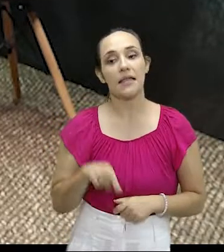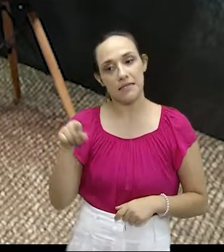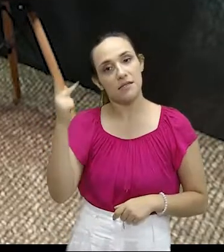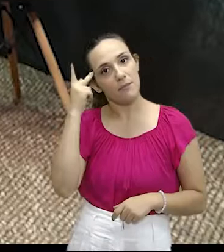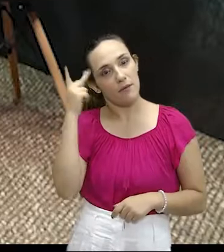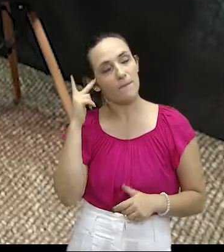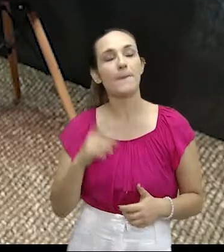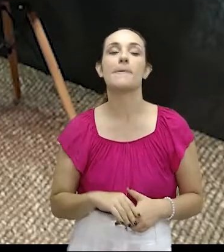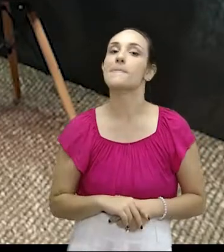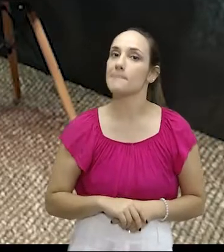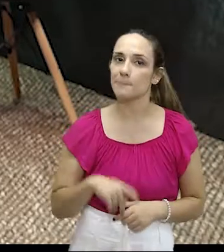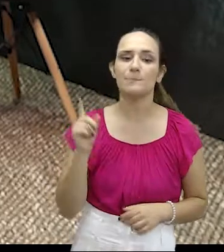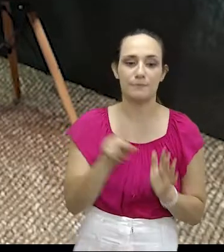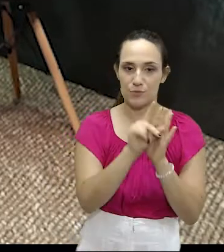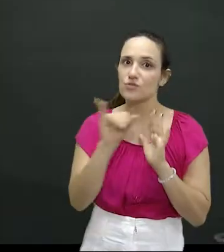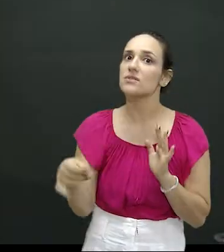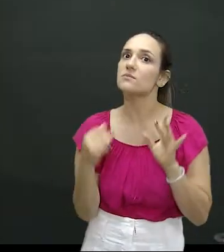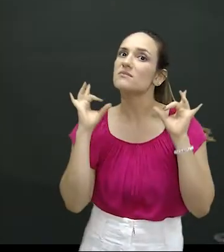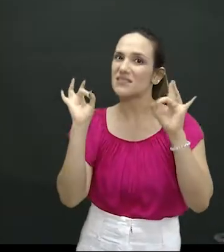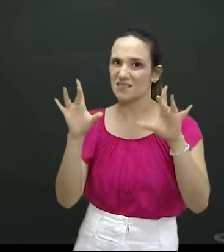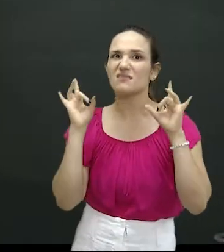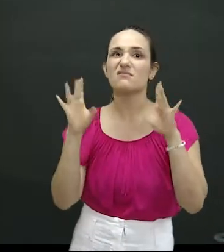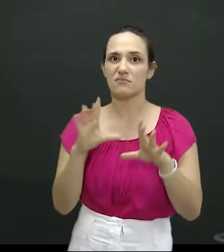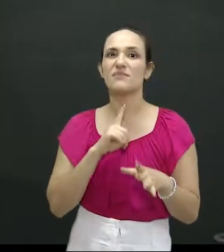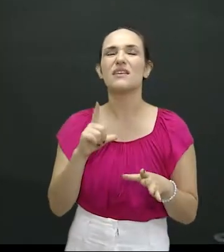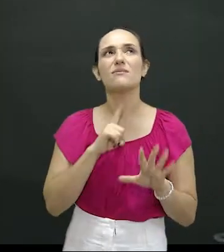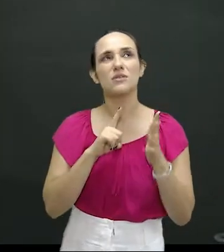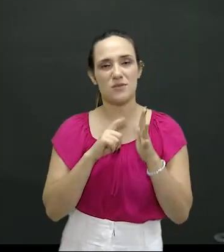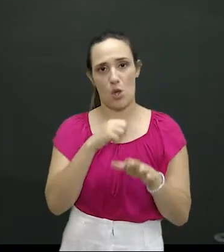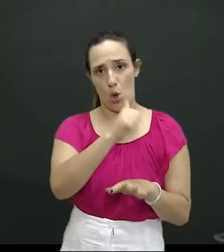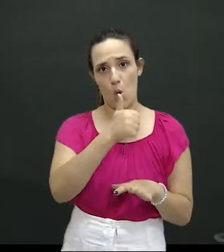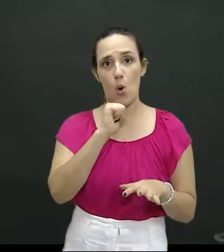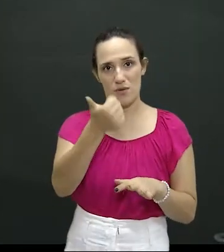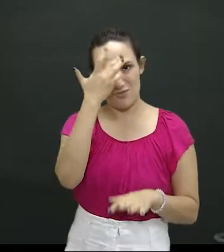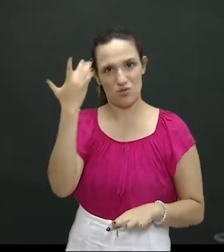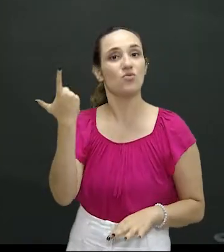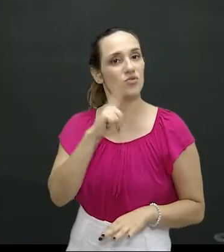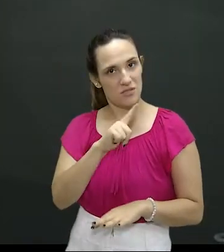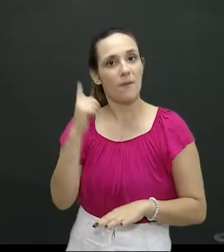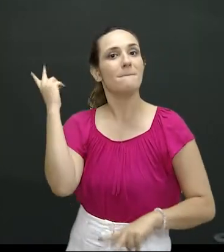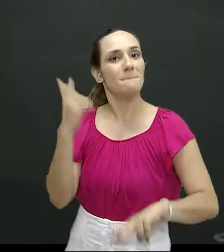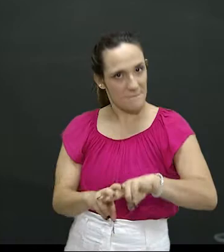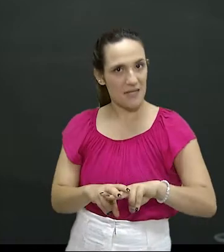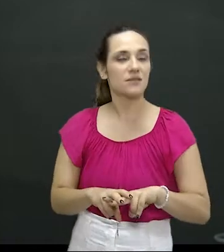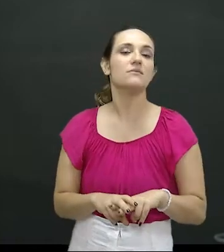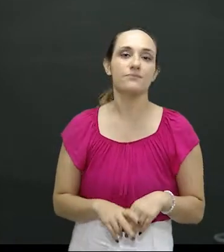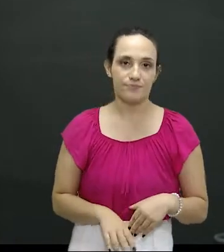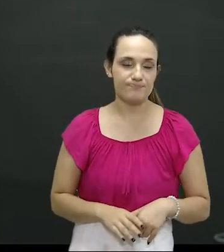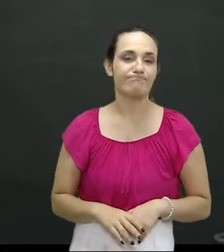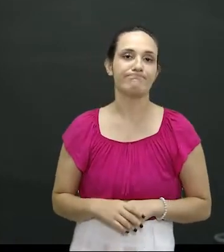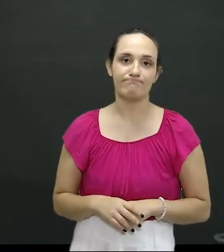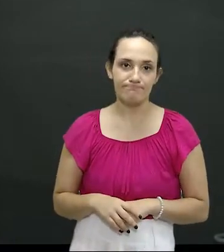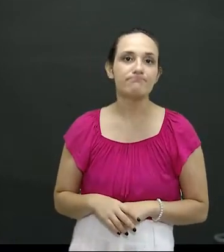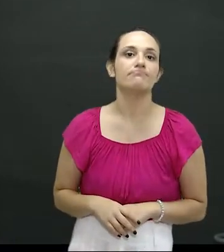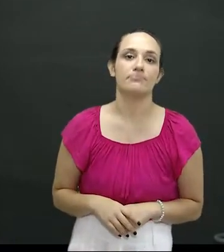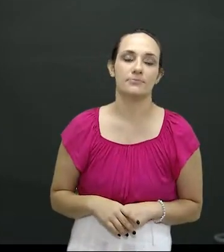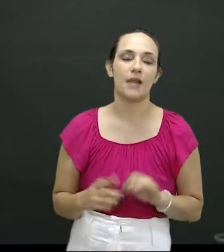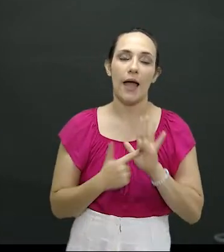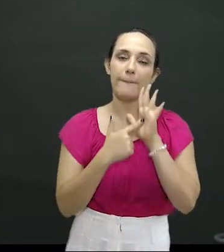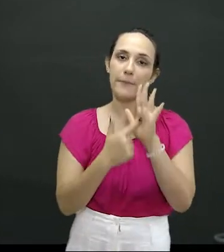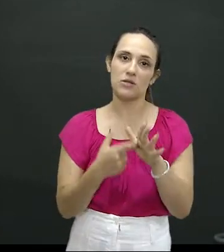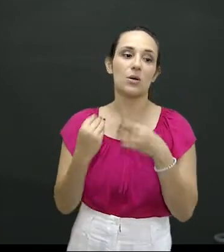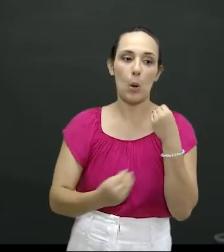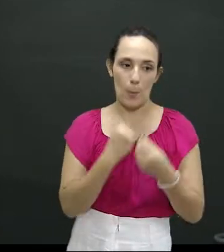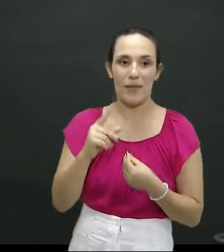Então foi uma operação muito emblemática, pelo número de prisões, foram mais de 11 prisões cumpridos o mandato de busca e demonstra assim